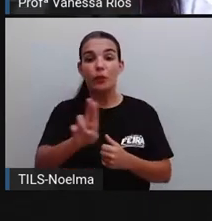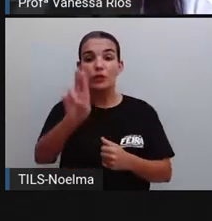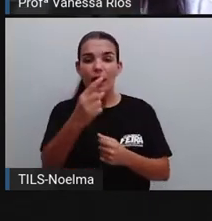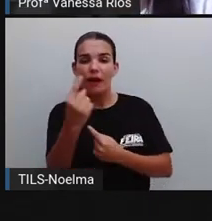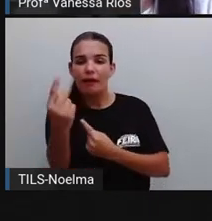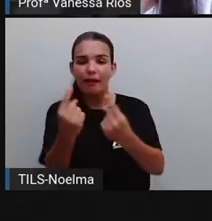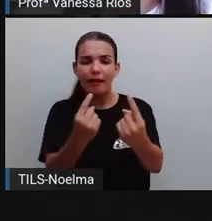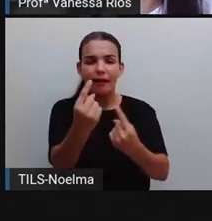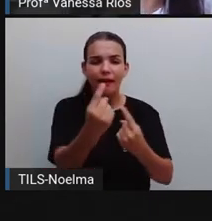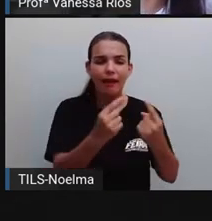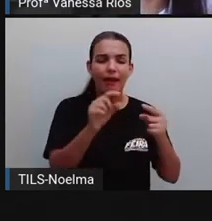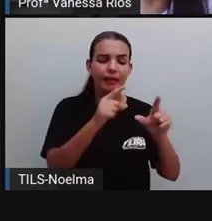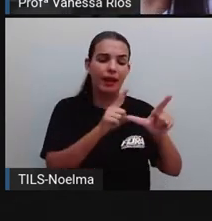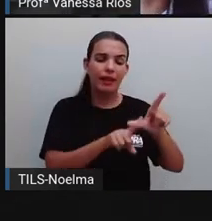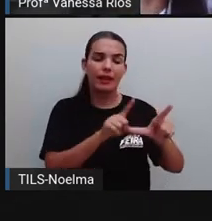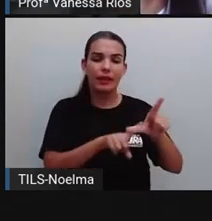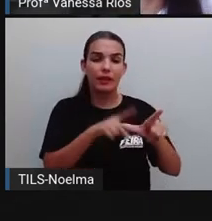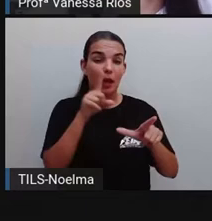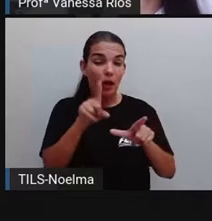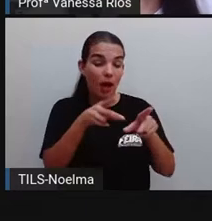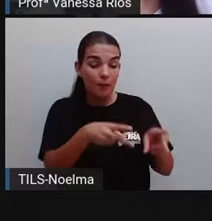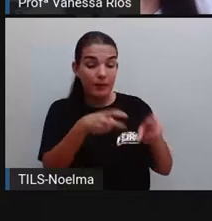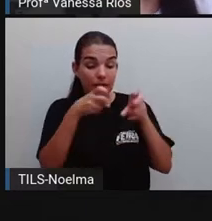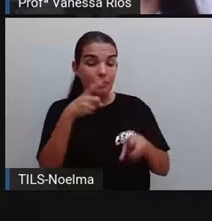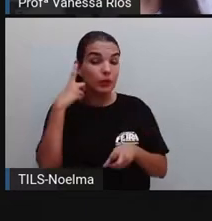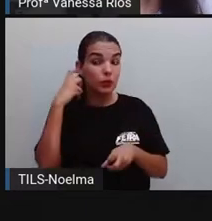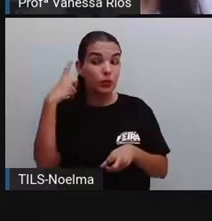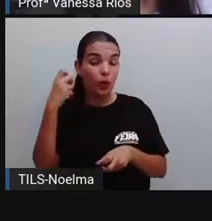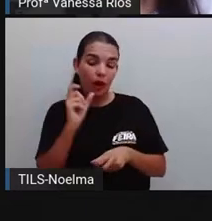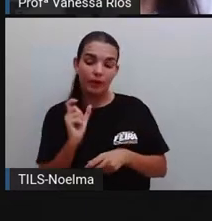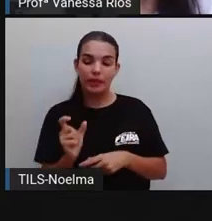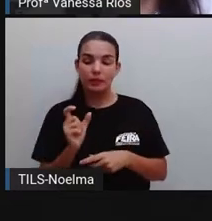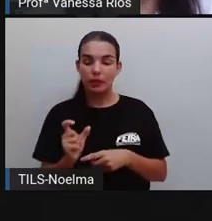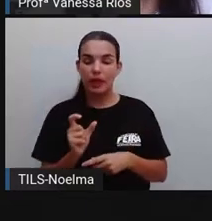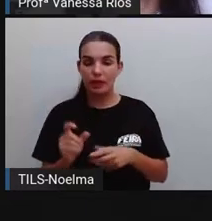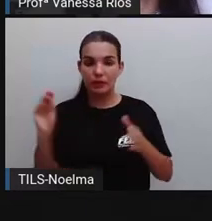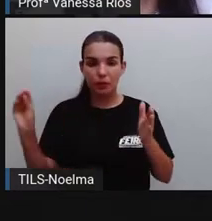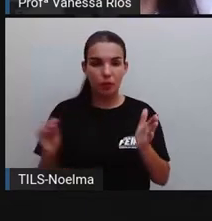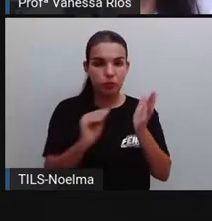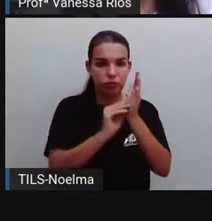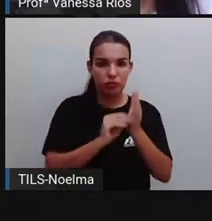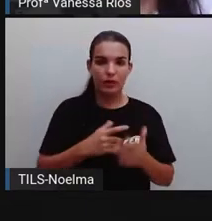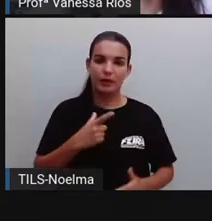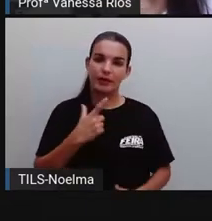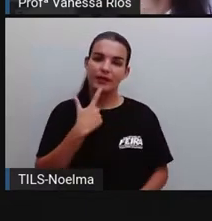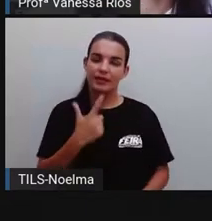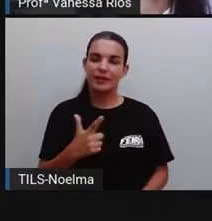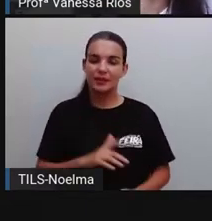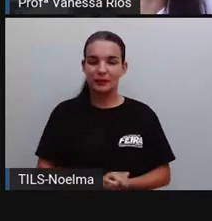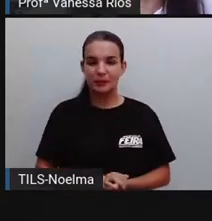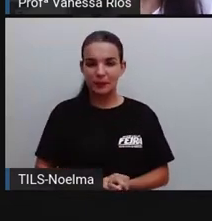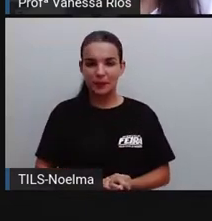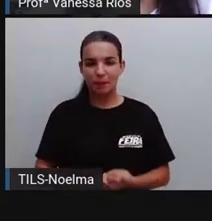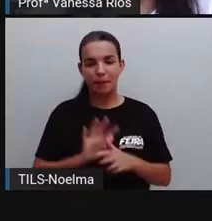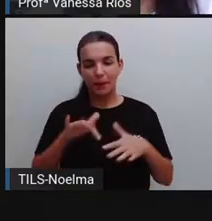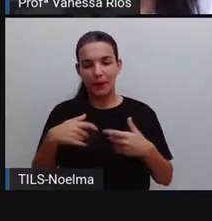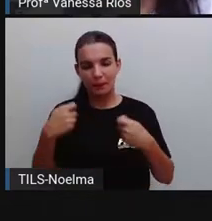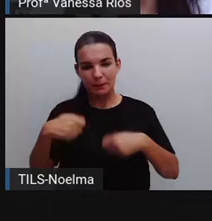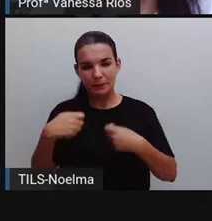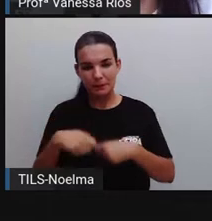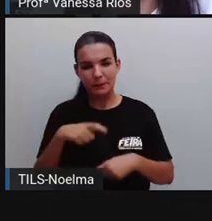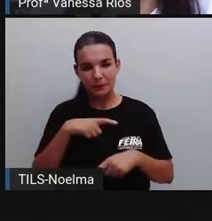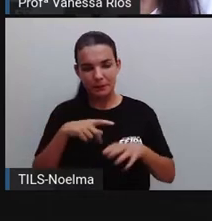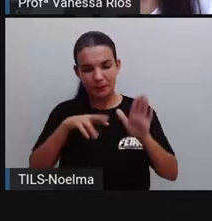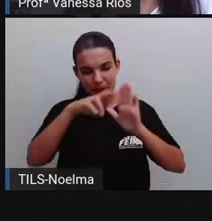de letra, percebendo o seu som, nas palavras que compõem aí a nossa língua. Então, gente precisa compreender as